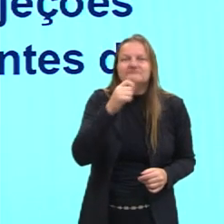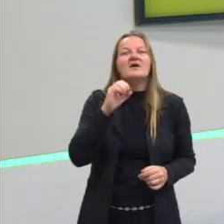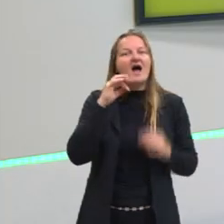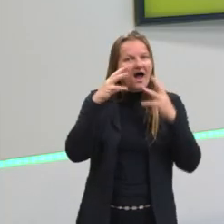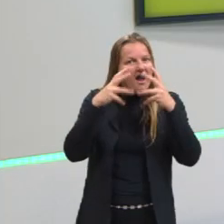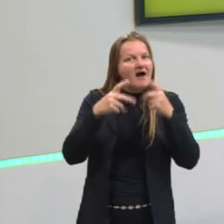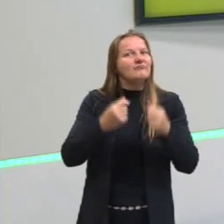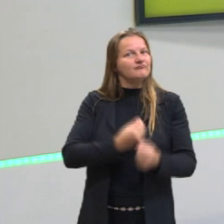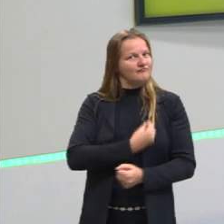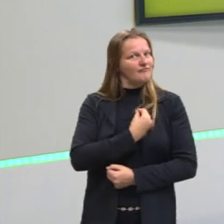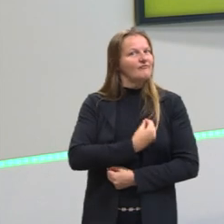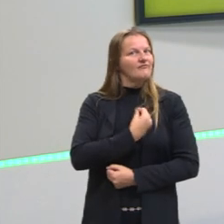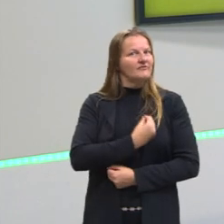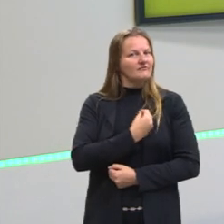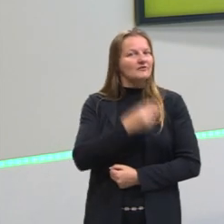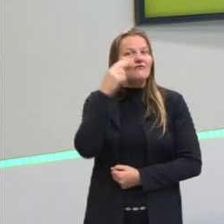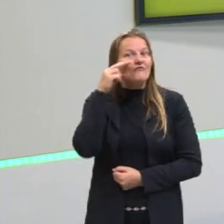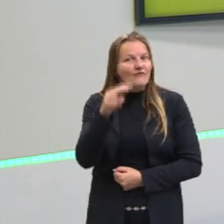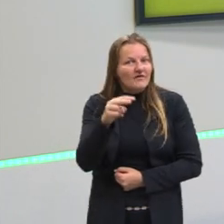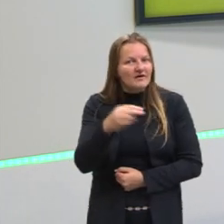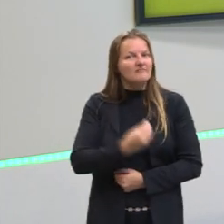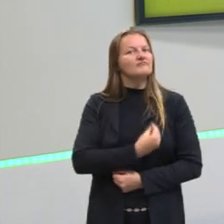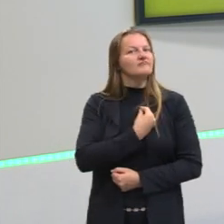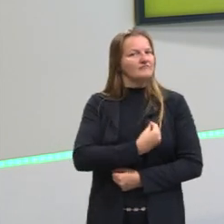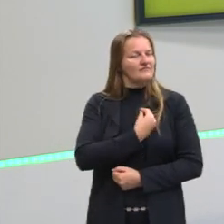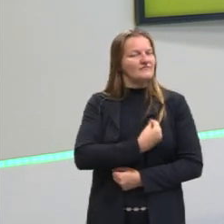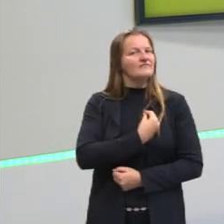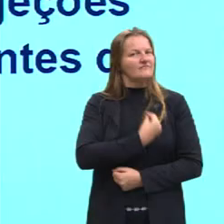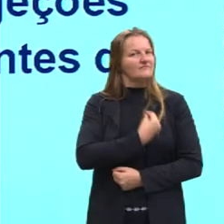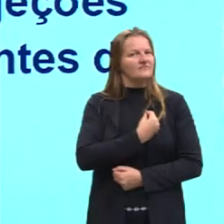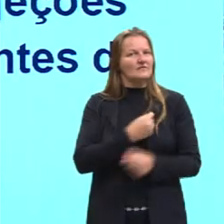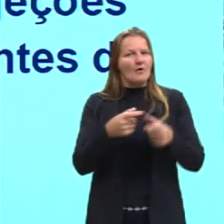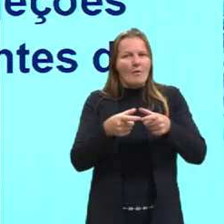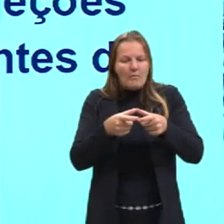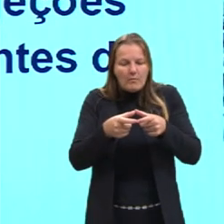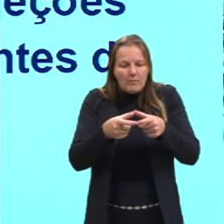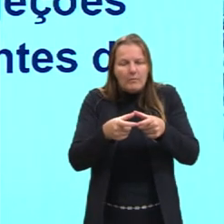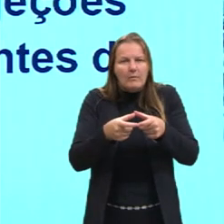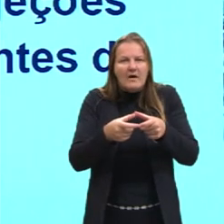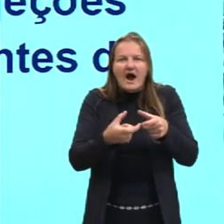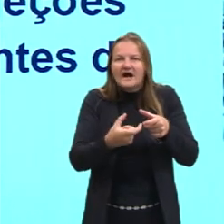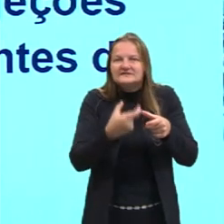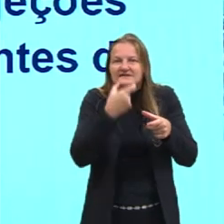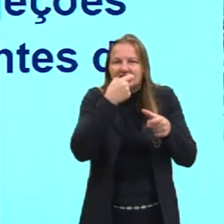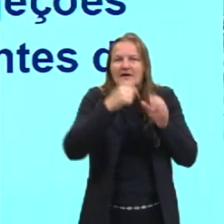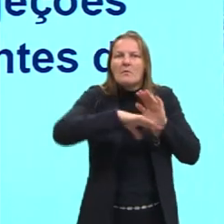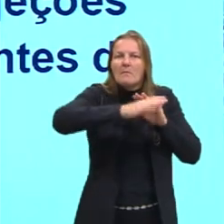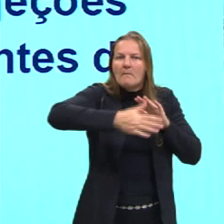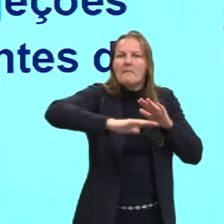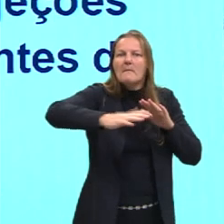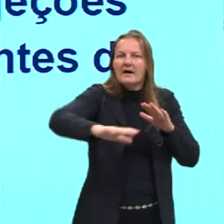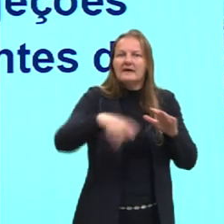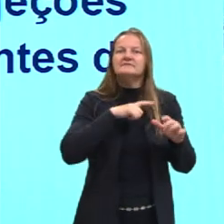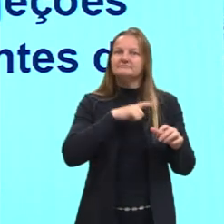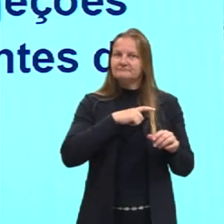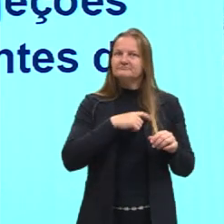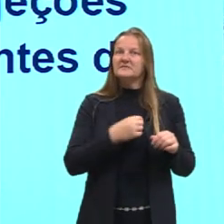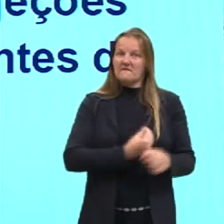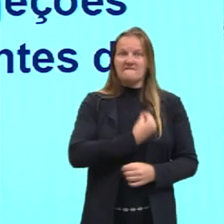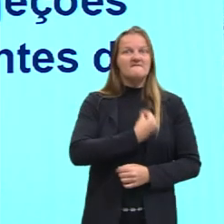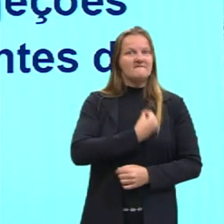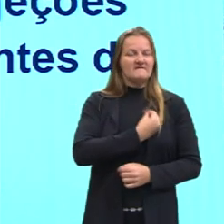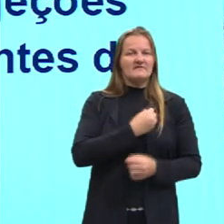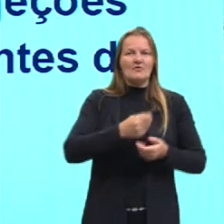vocês verem esse bichinho aqui na praia, ele é um animal, tá? Cuidem bem dele, devolvam lá para a